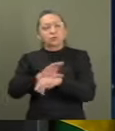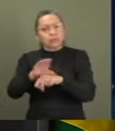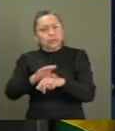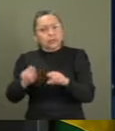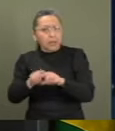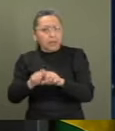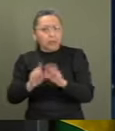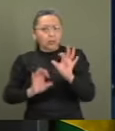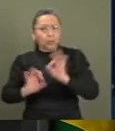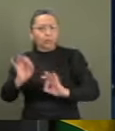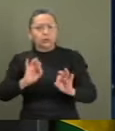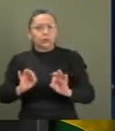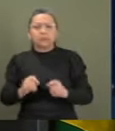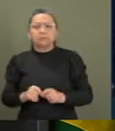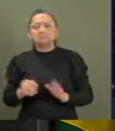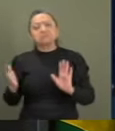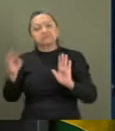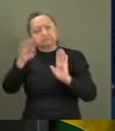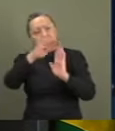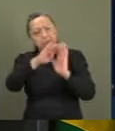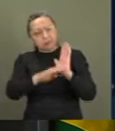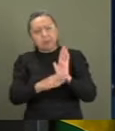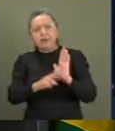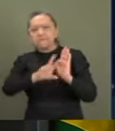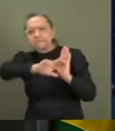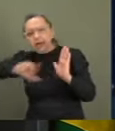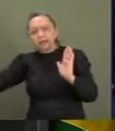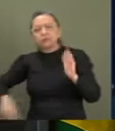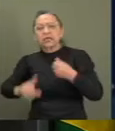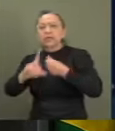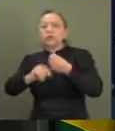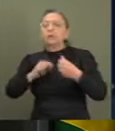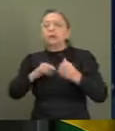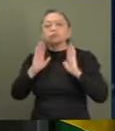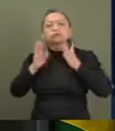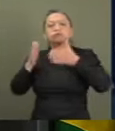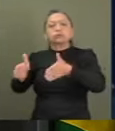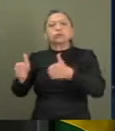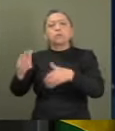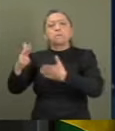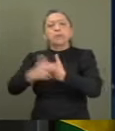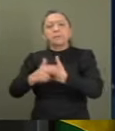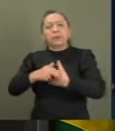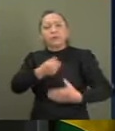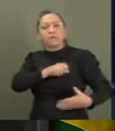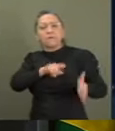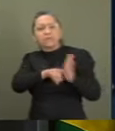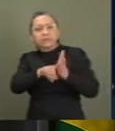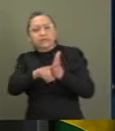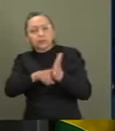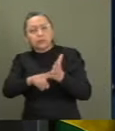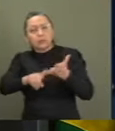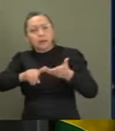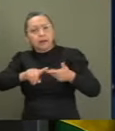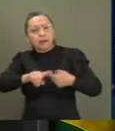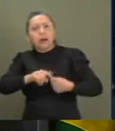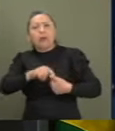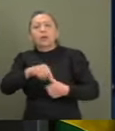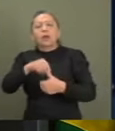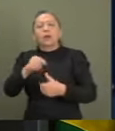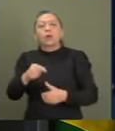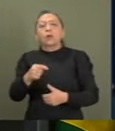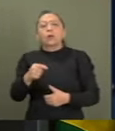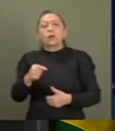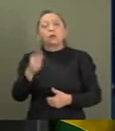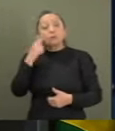jurídico, prevêem vários instrumentos para o cumprimento do papel fiscalizador. Dentre eles, o poder